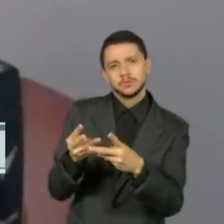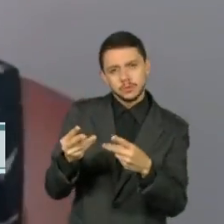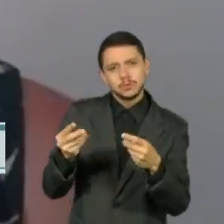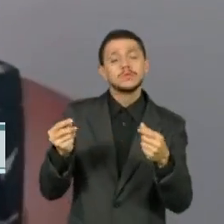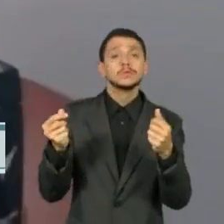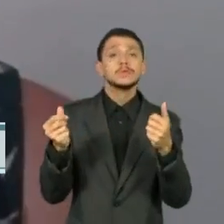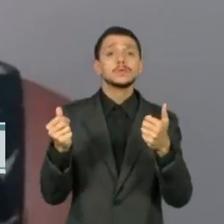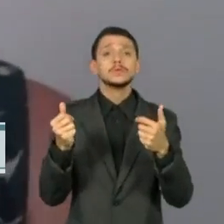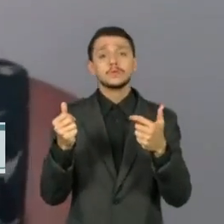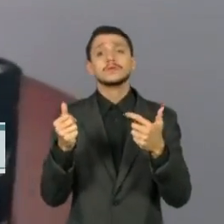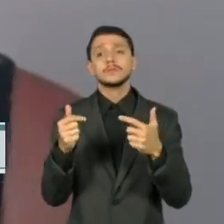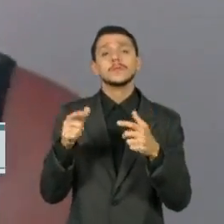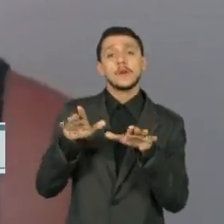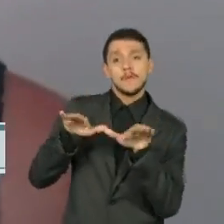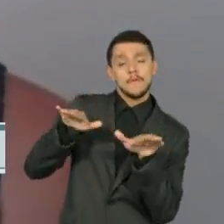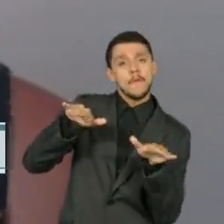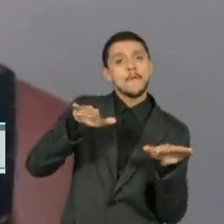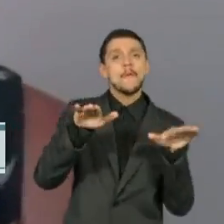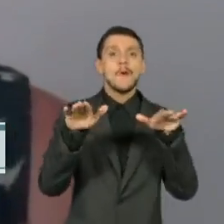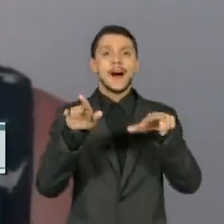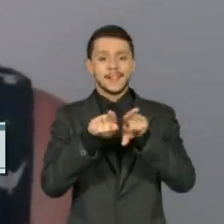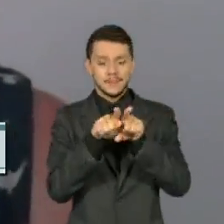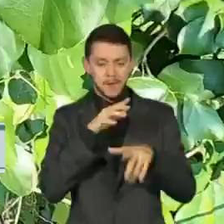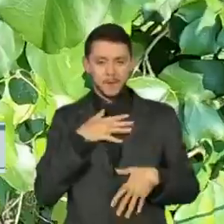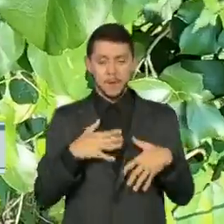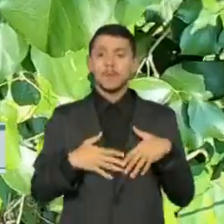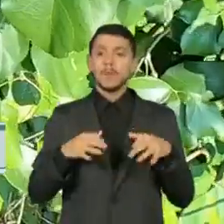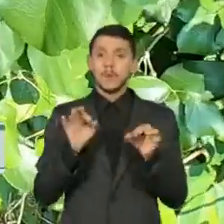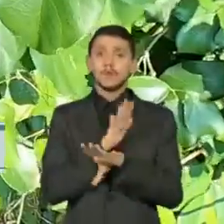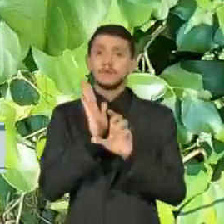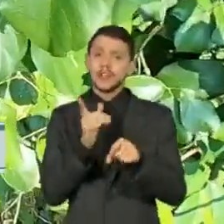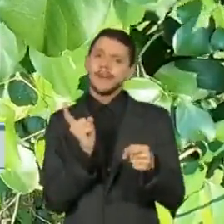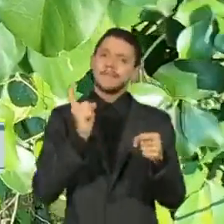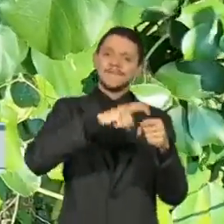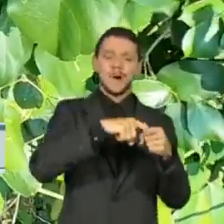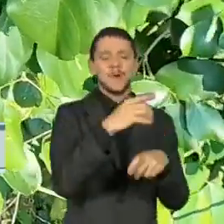física, a questão do voo. E depois elas são devolvidas à natureza.